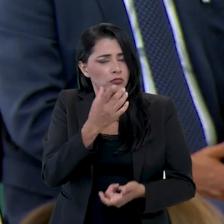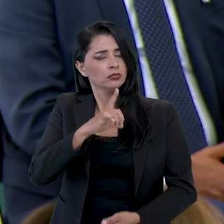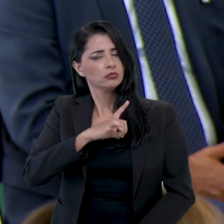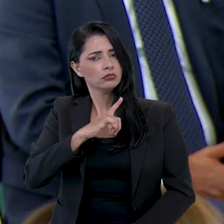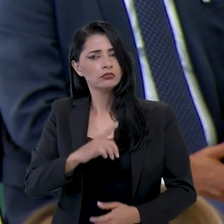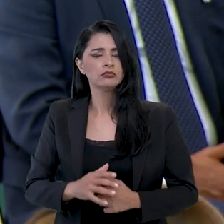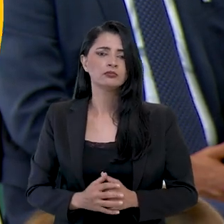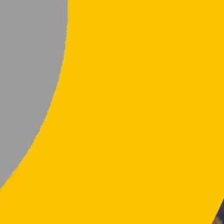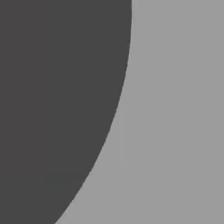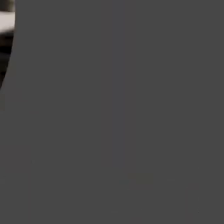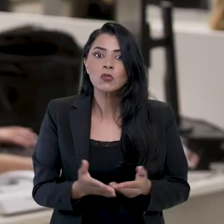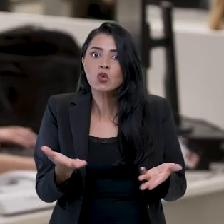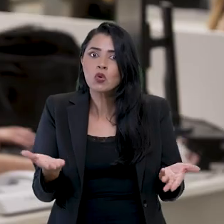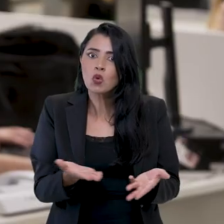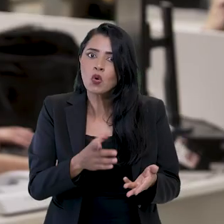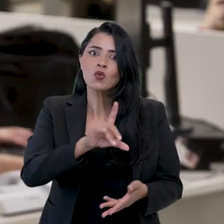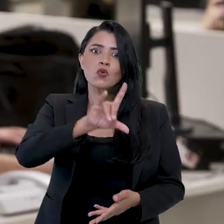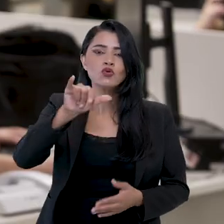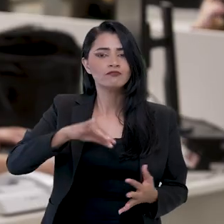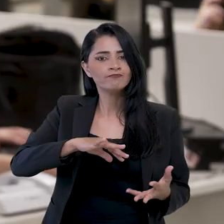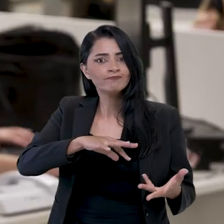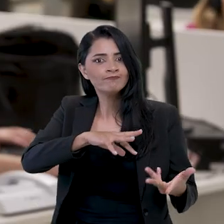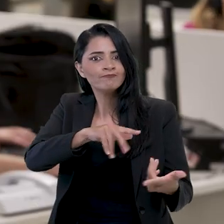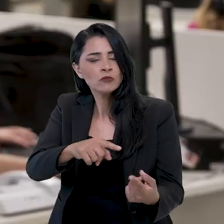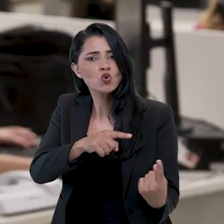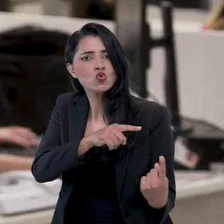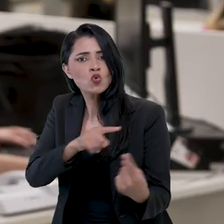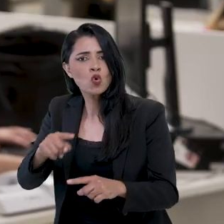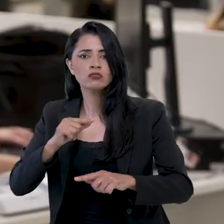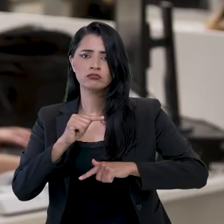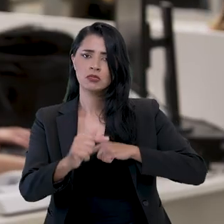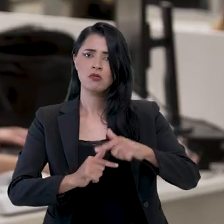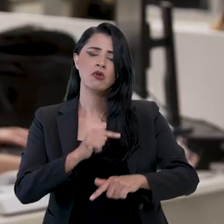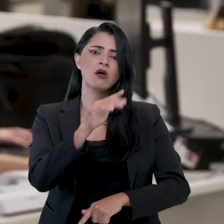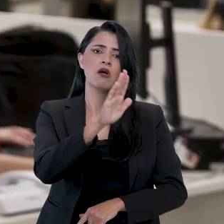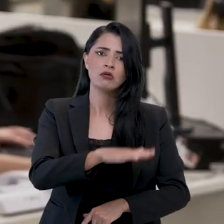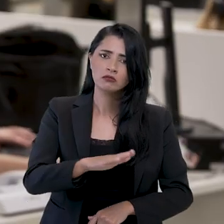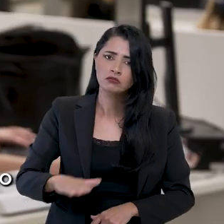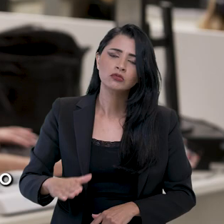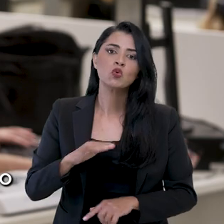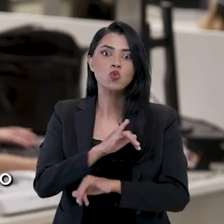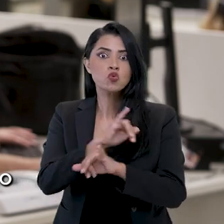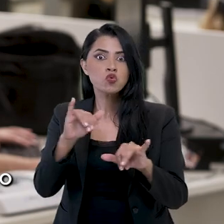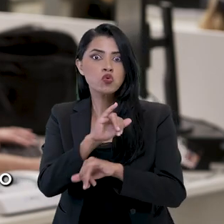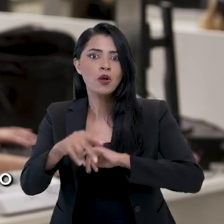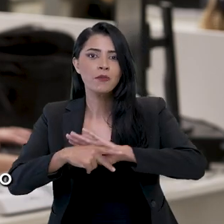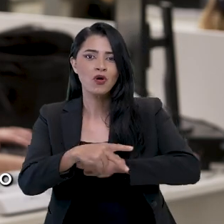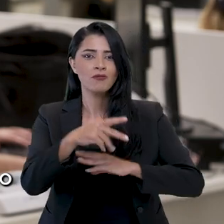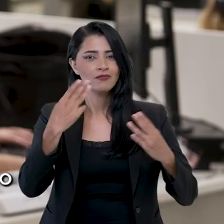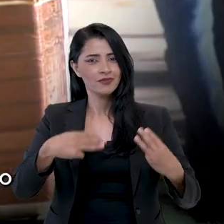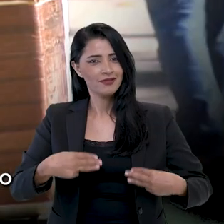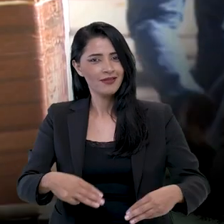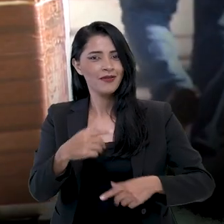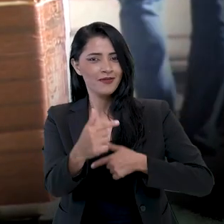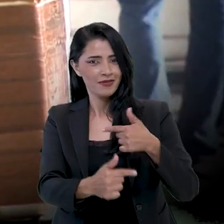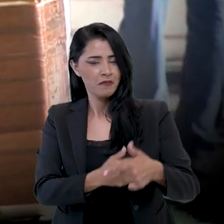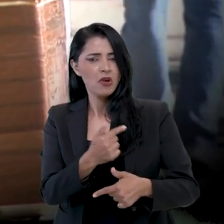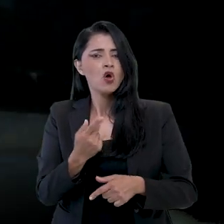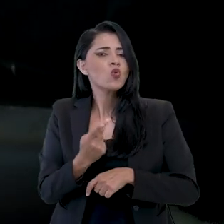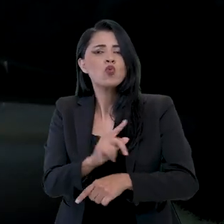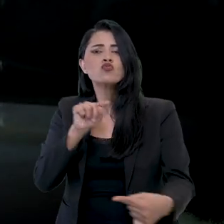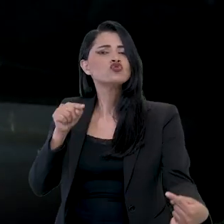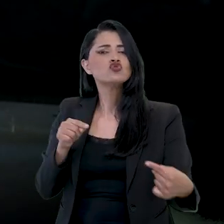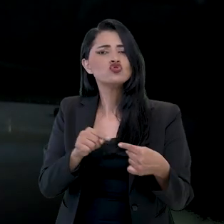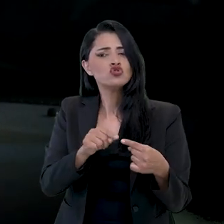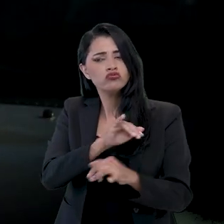alfabetizadas. Hoje é dia mundial contra o trabalho infantil e uma campanha do Ministério do Trabalho e